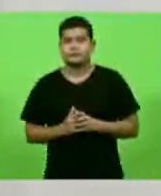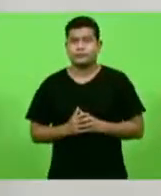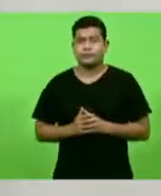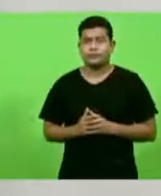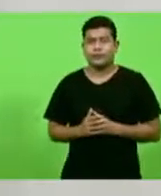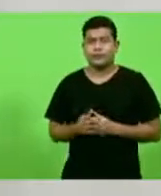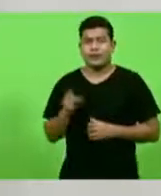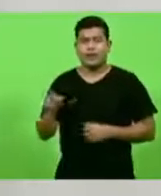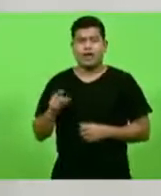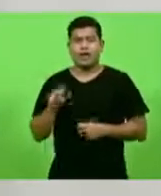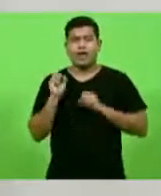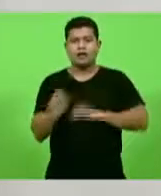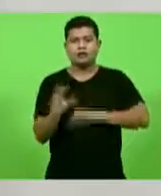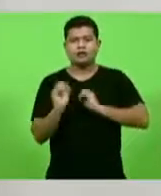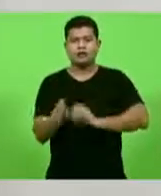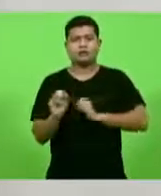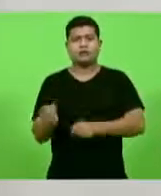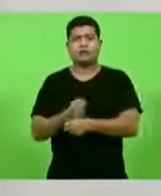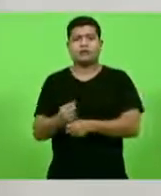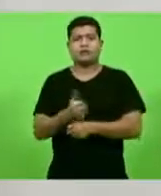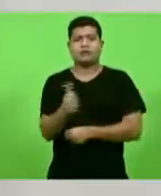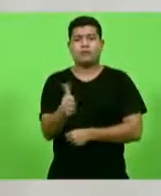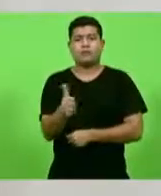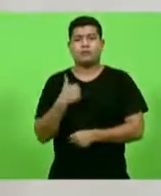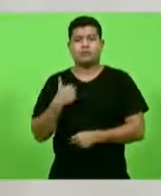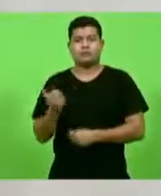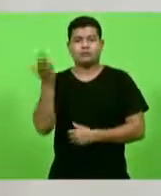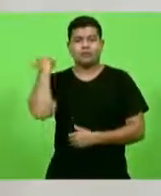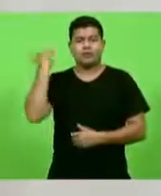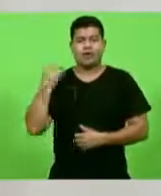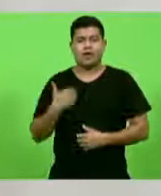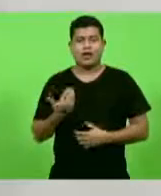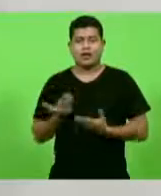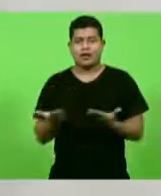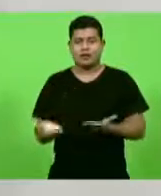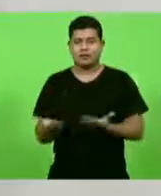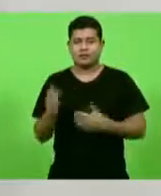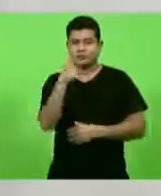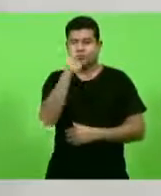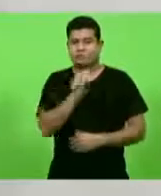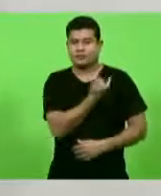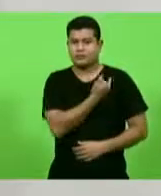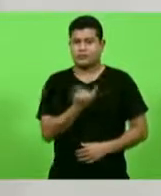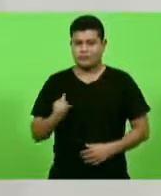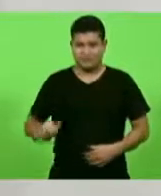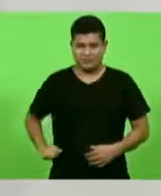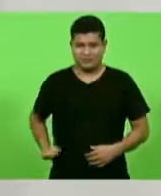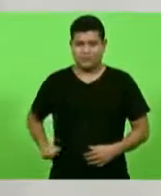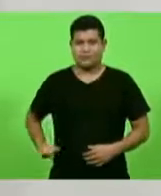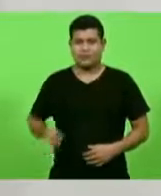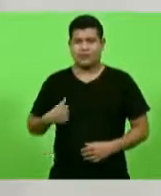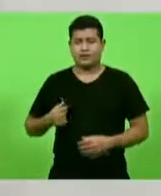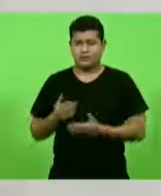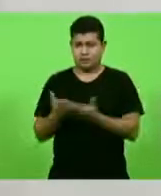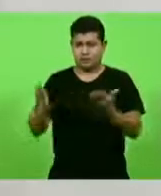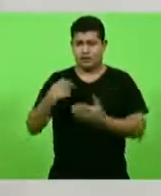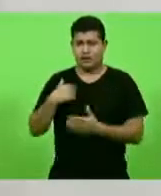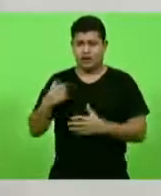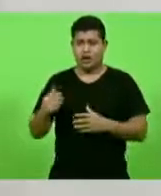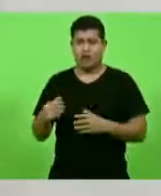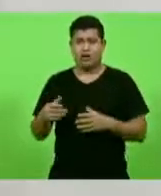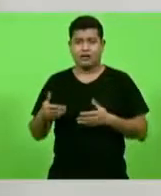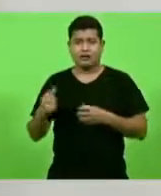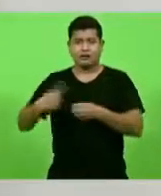por 11 anos no período do Brasil Império. Quem é de Blumenau também sabe que, antes de auxiliar